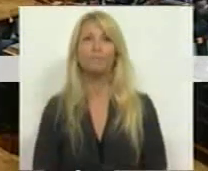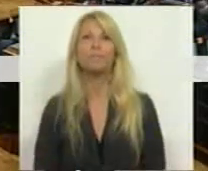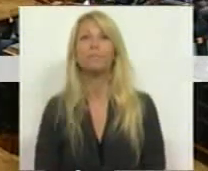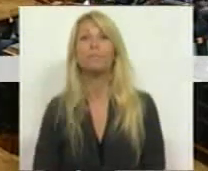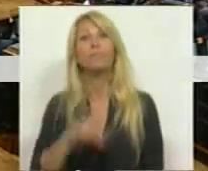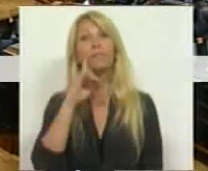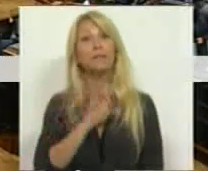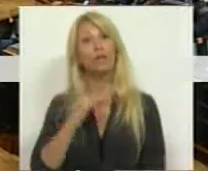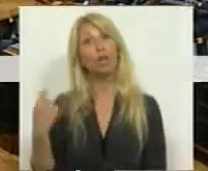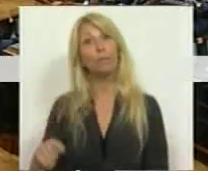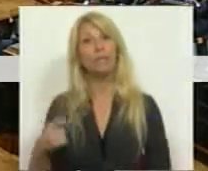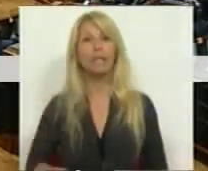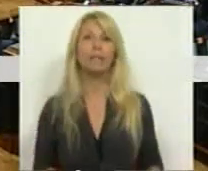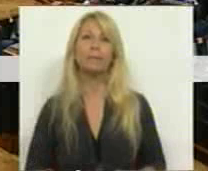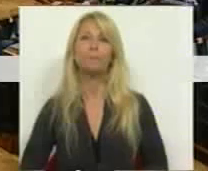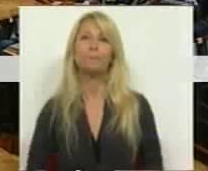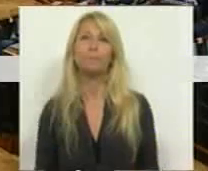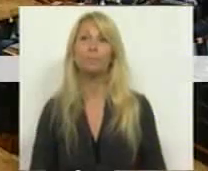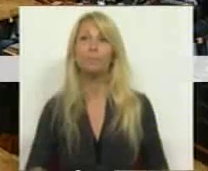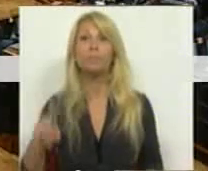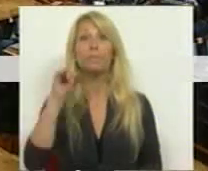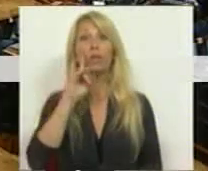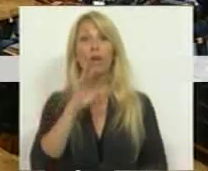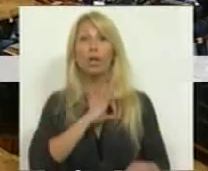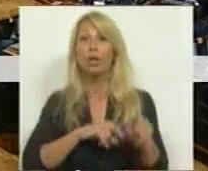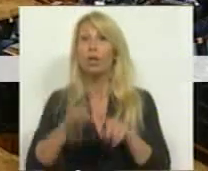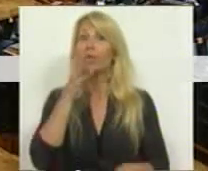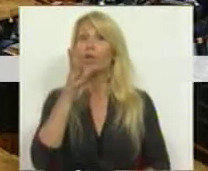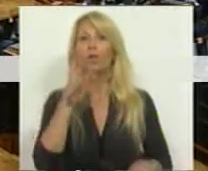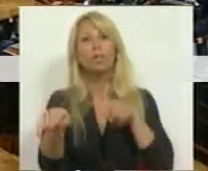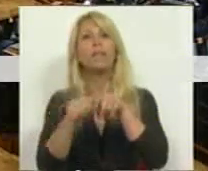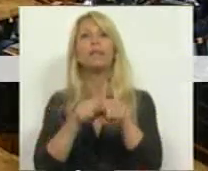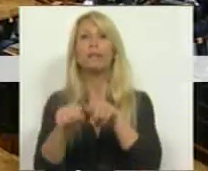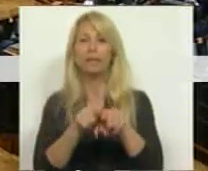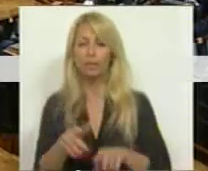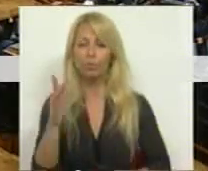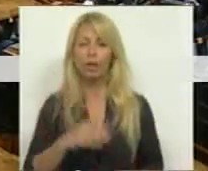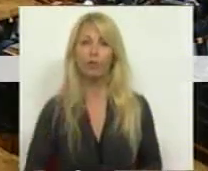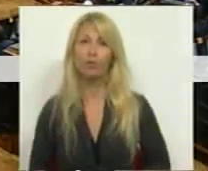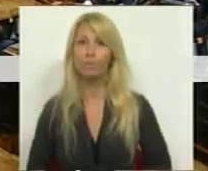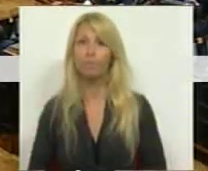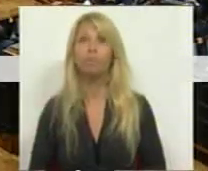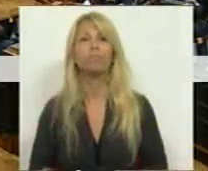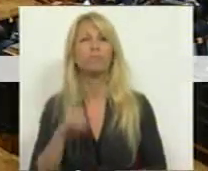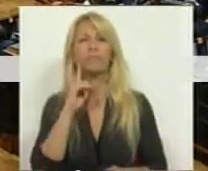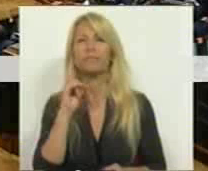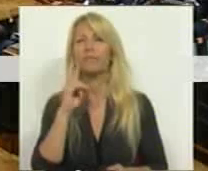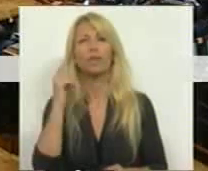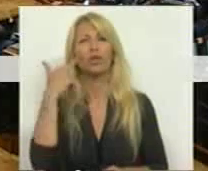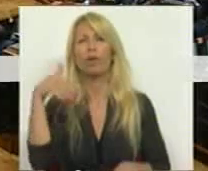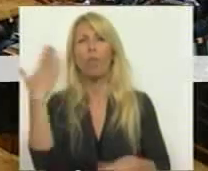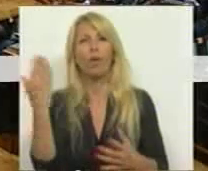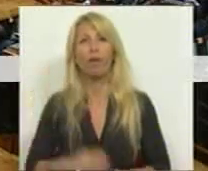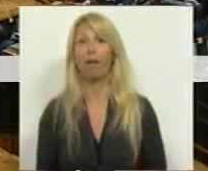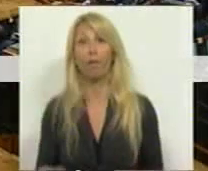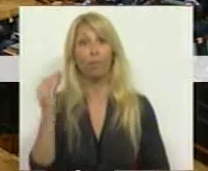Sra. Presidente, Sras. e Srs. Deputados, é extraordinário como